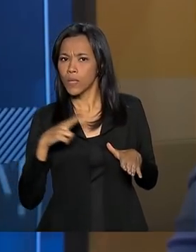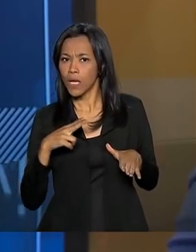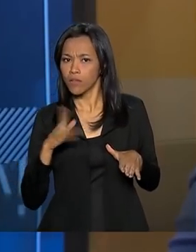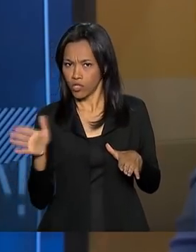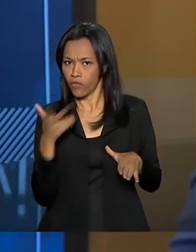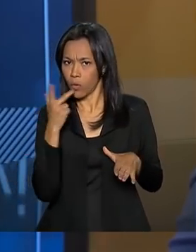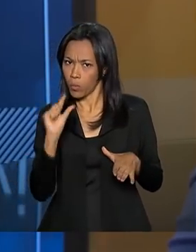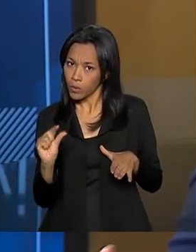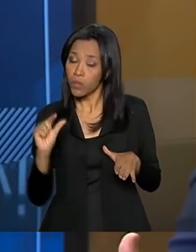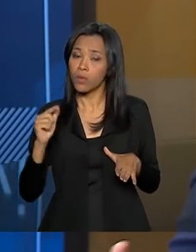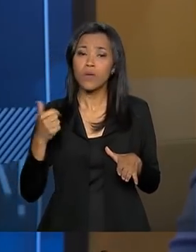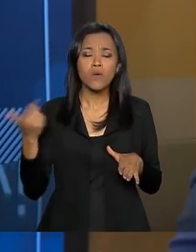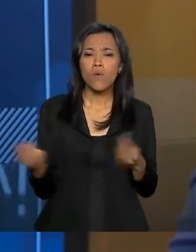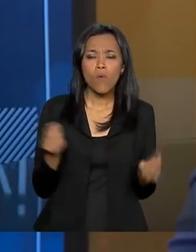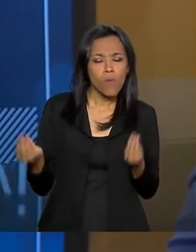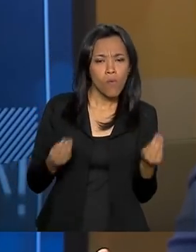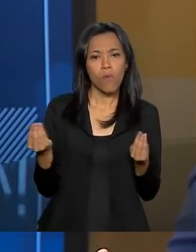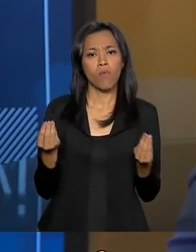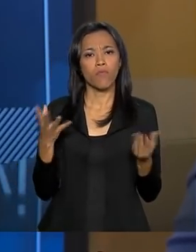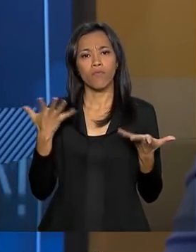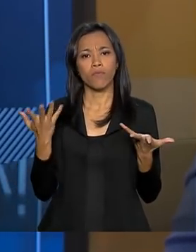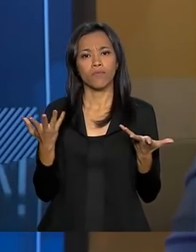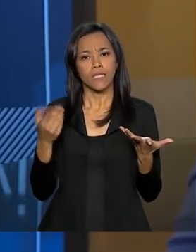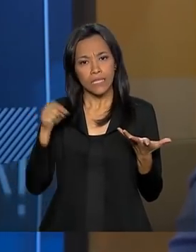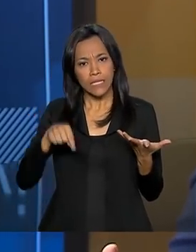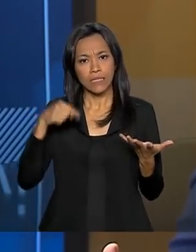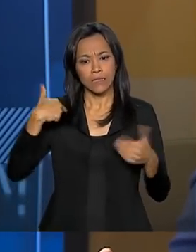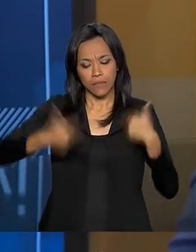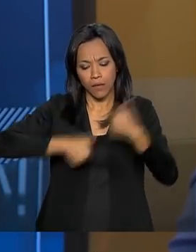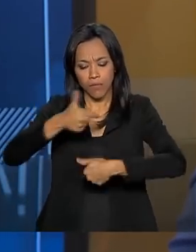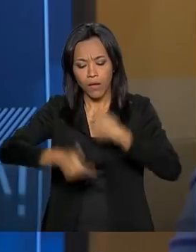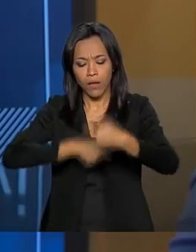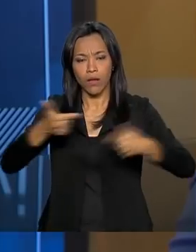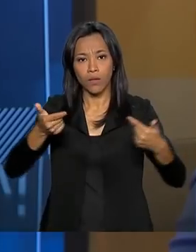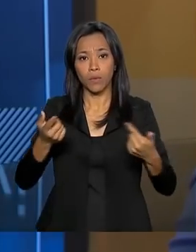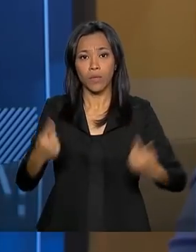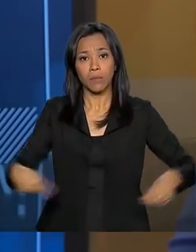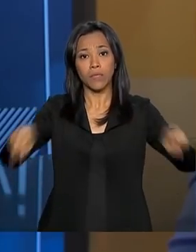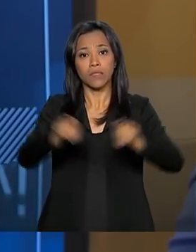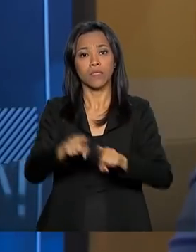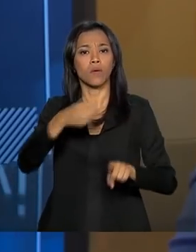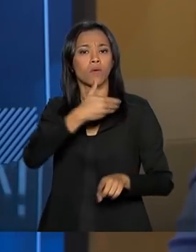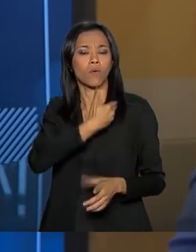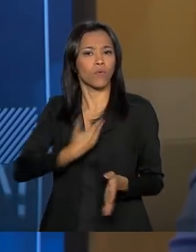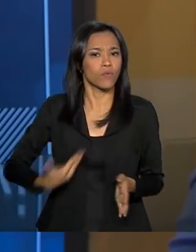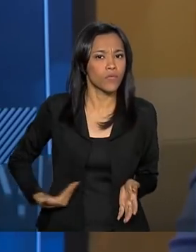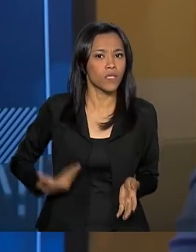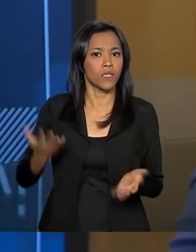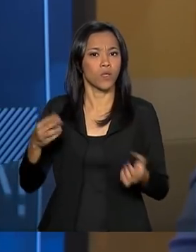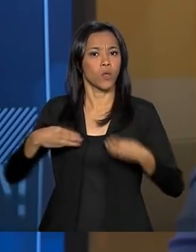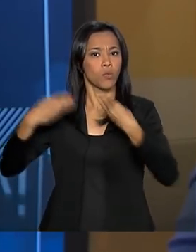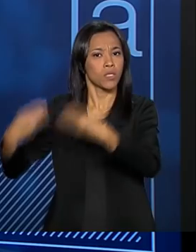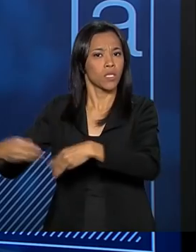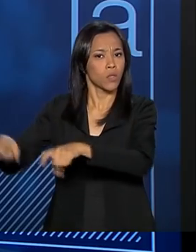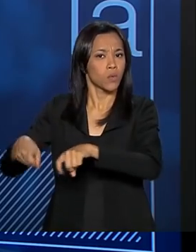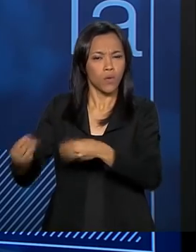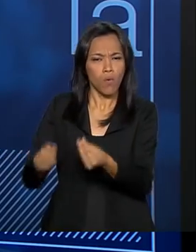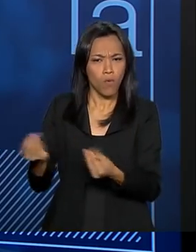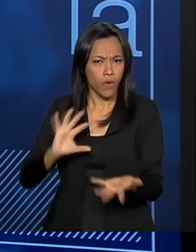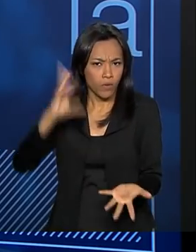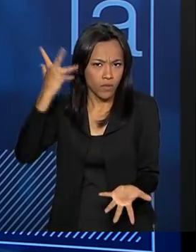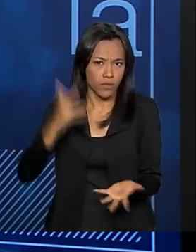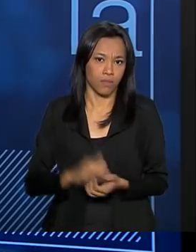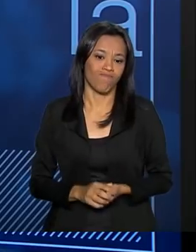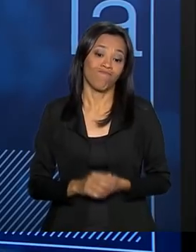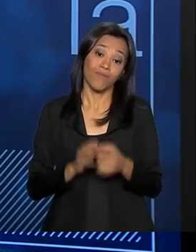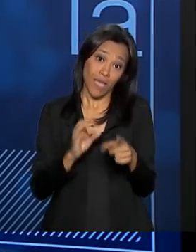nessa questão toda da inovação tecnológica, nesse trabalho conjunto com o governo, o Ministério da Agricultura. Isso é fundamental.